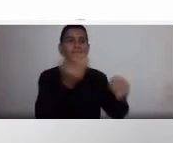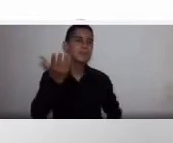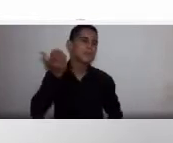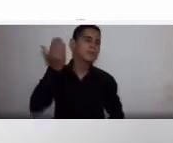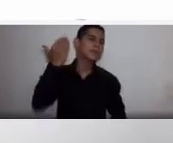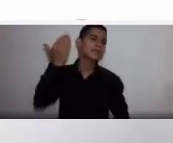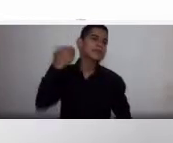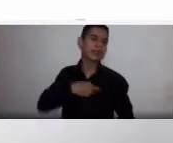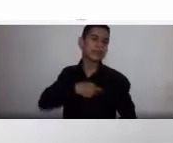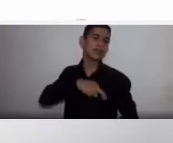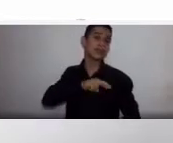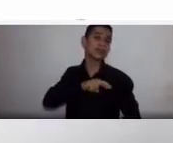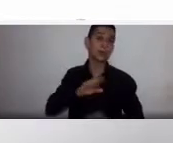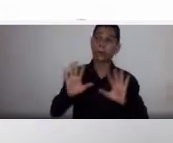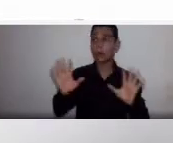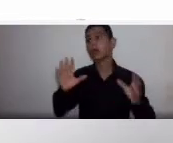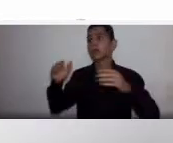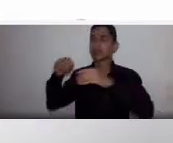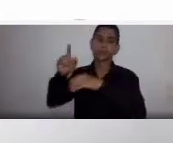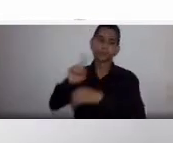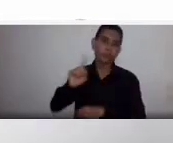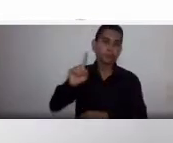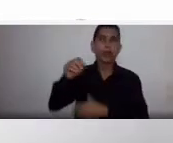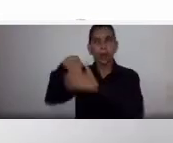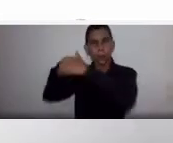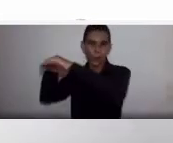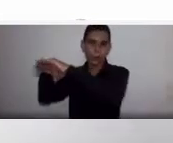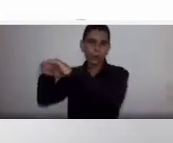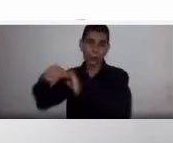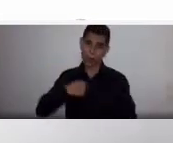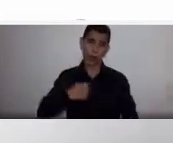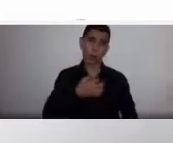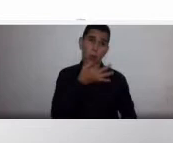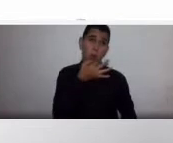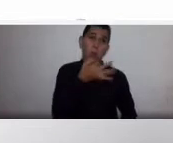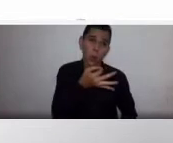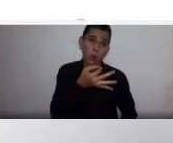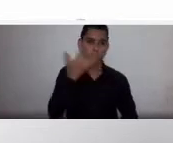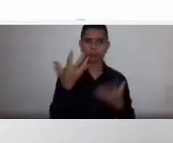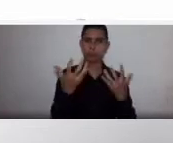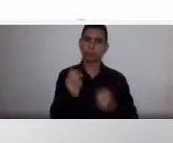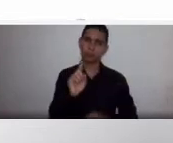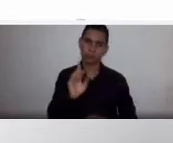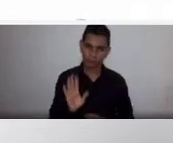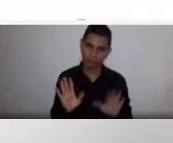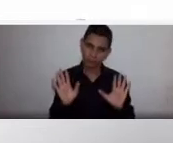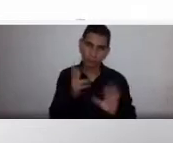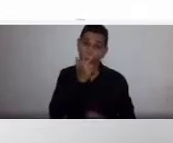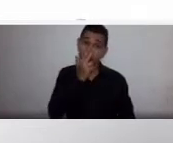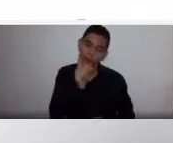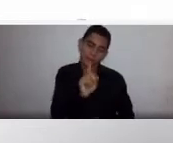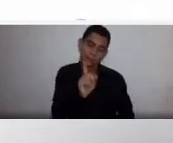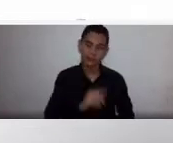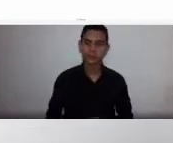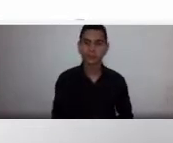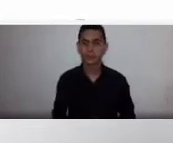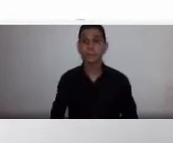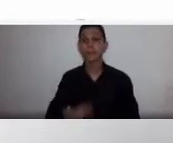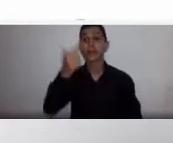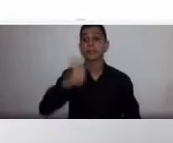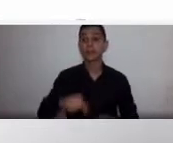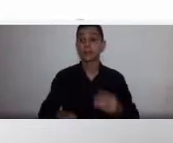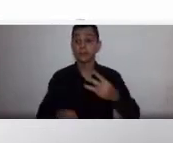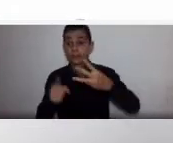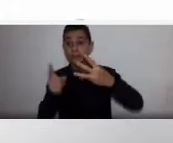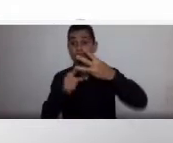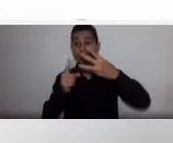opinião é que não funciona muito bem. Então sobram três estratégias. Aumentar o hematóptico no pré-operatório, perder menos sangue durante